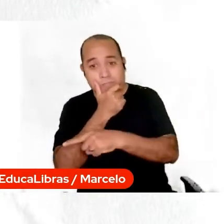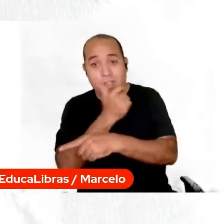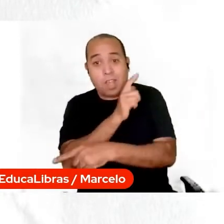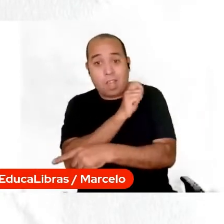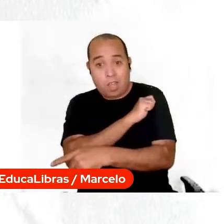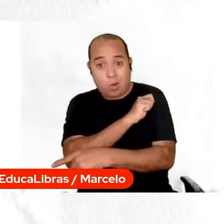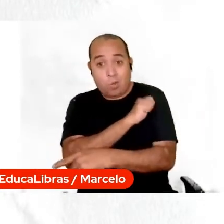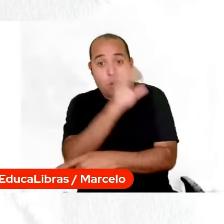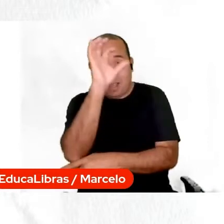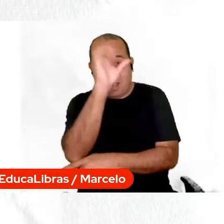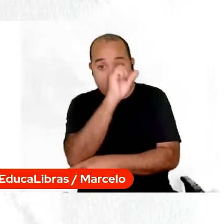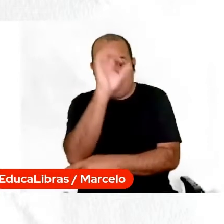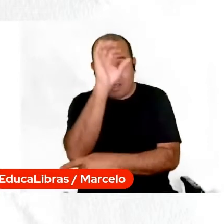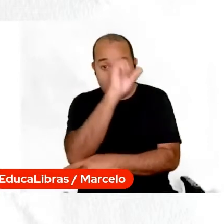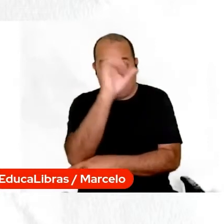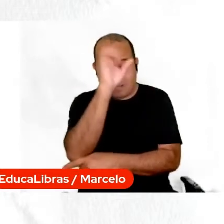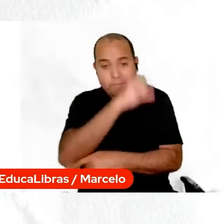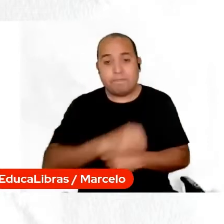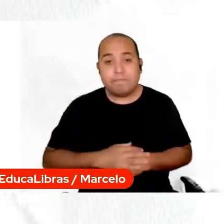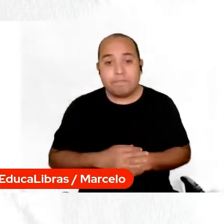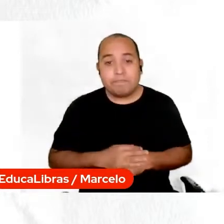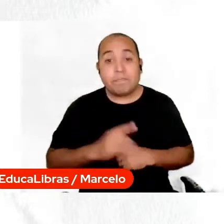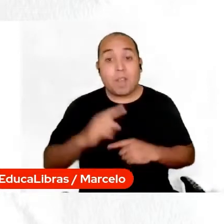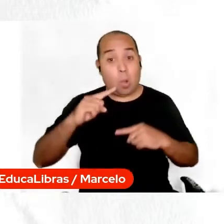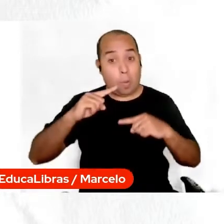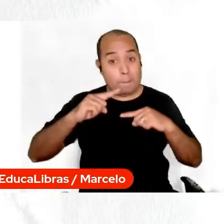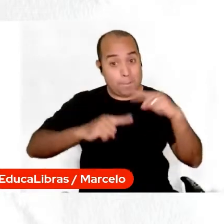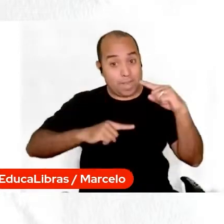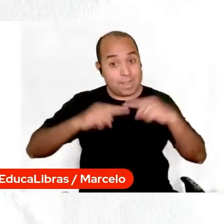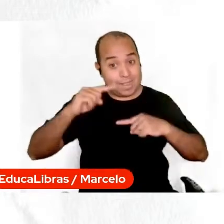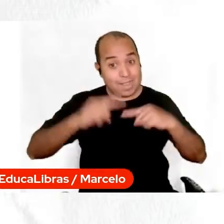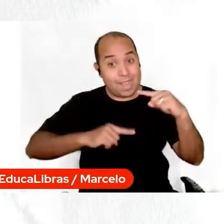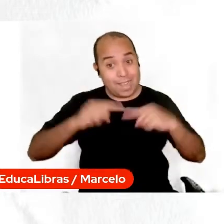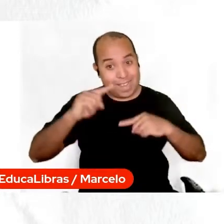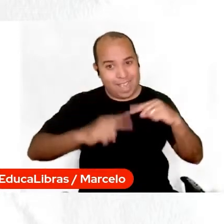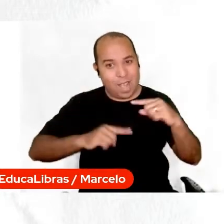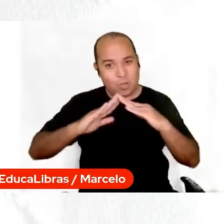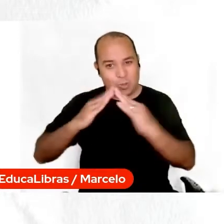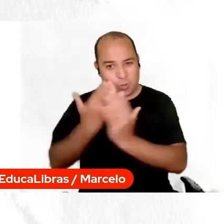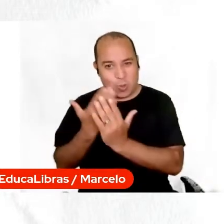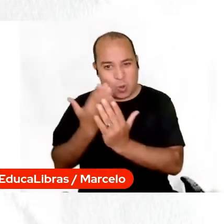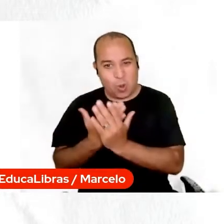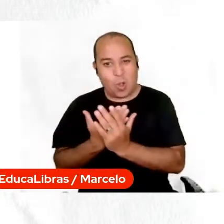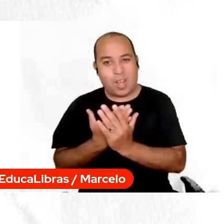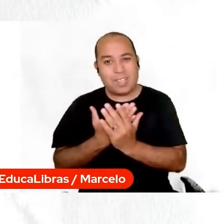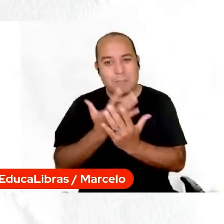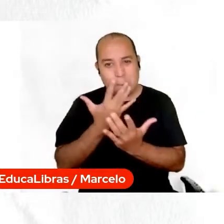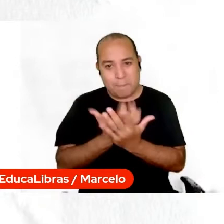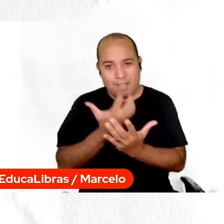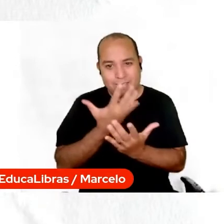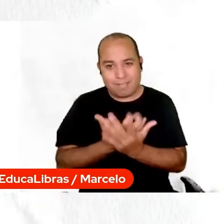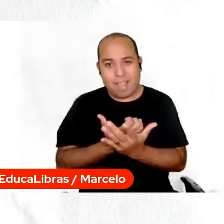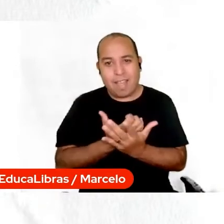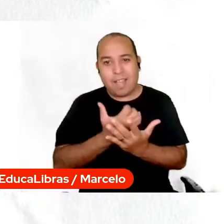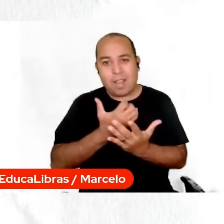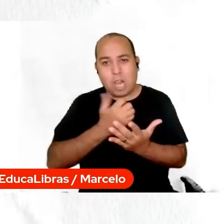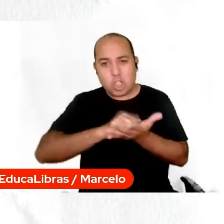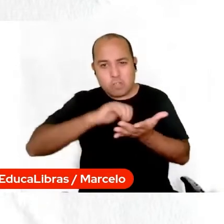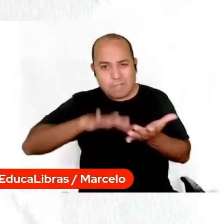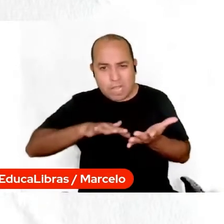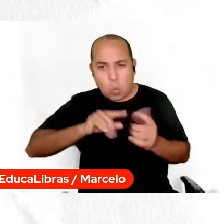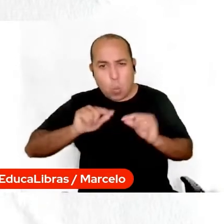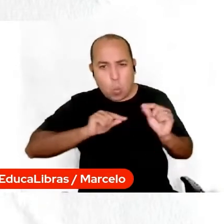o material didático é um apoio importante para o professor nesse enfrentamento,